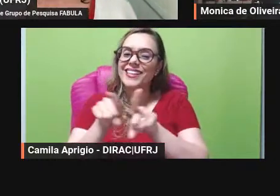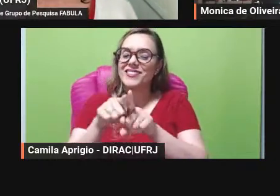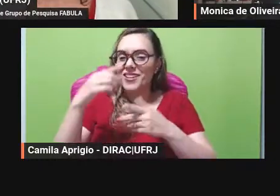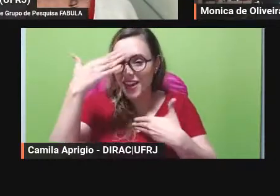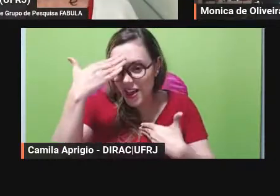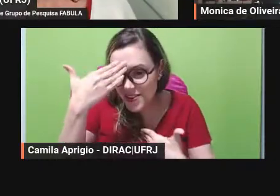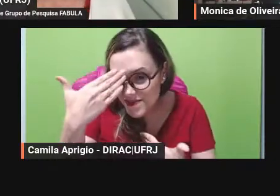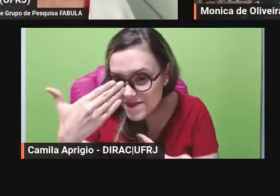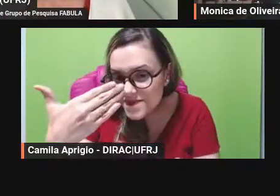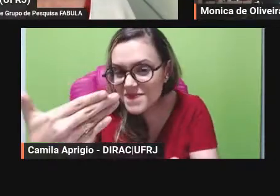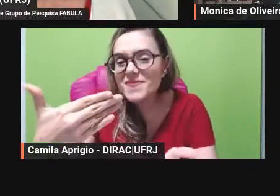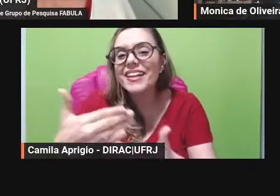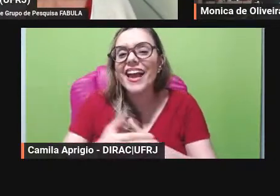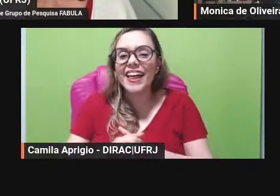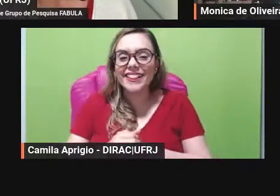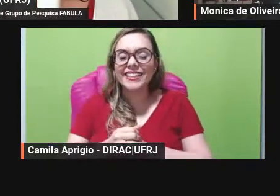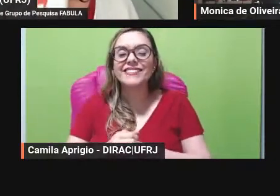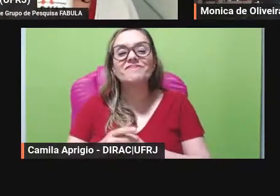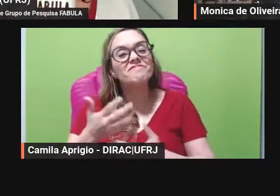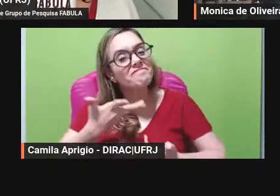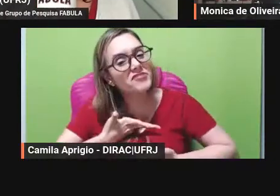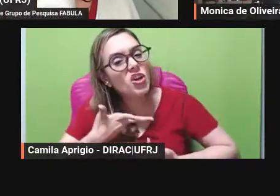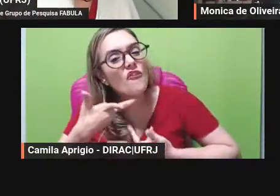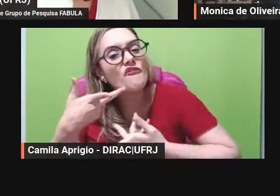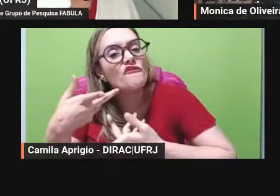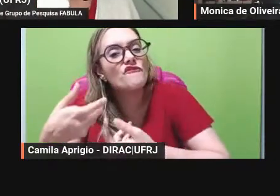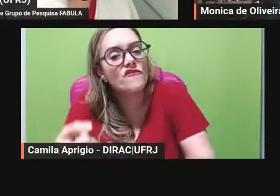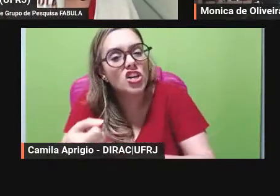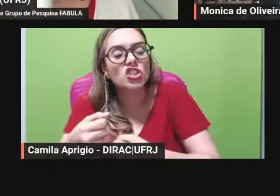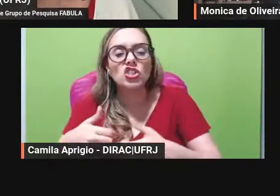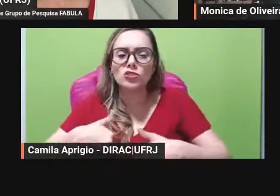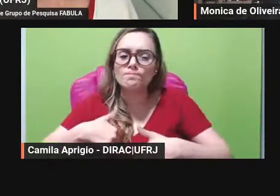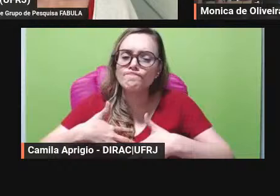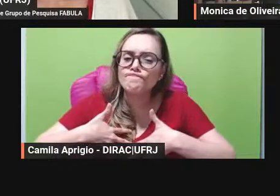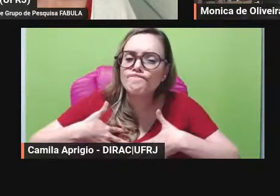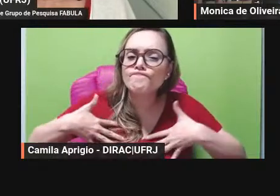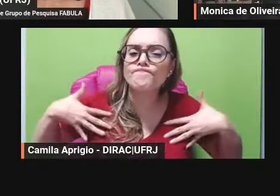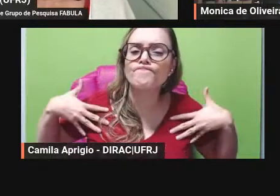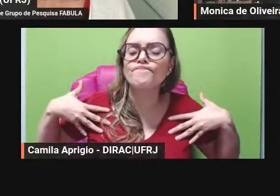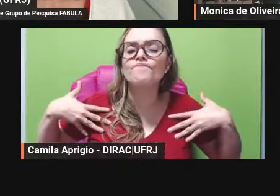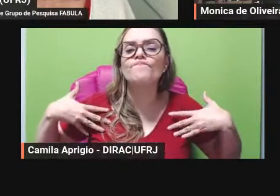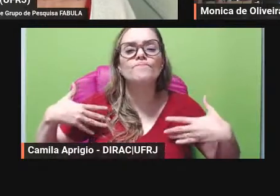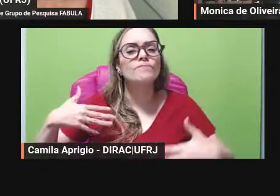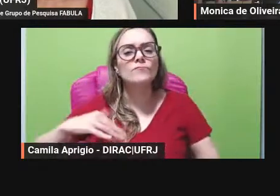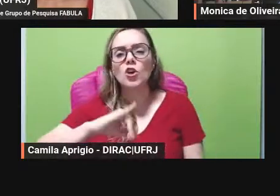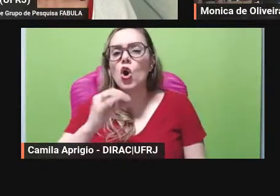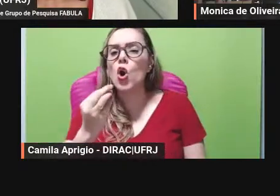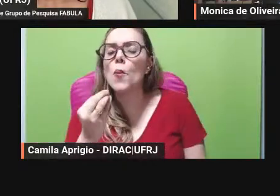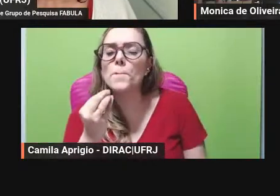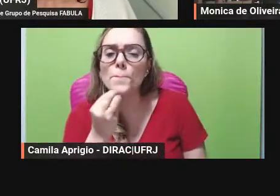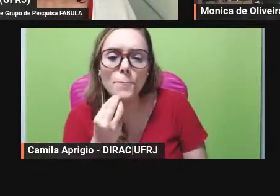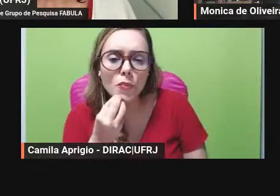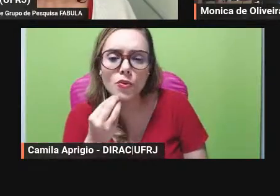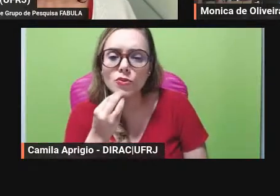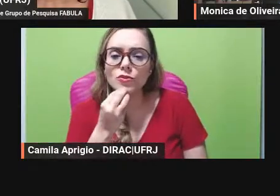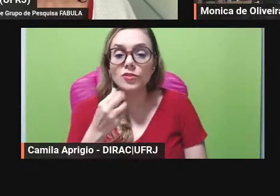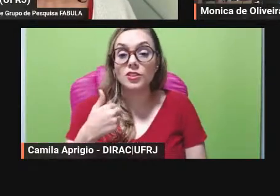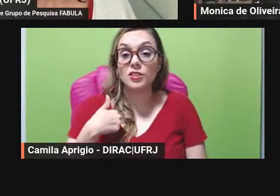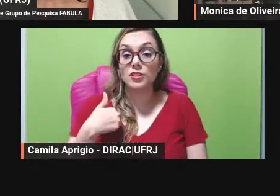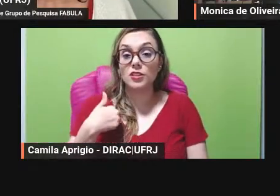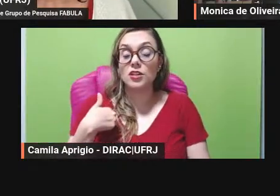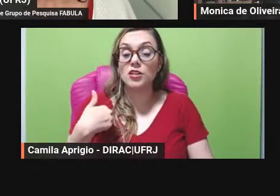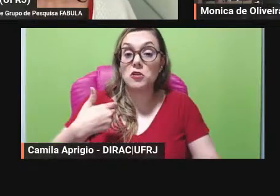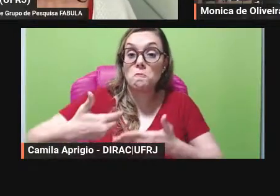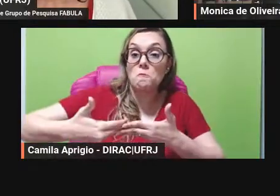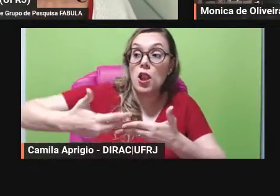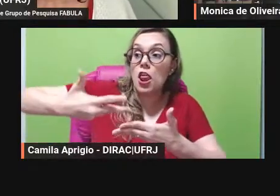o convite me senti honrada foi uma oportunidade excelente de retomar os meus estudos